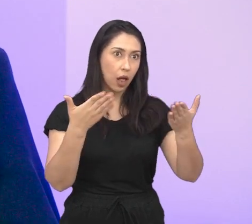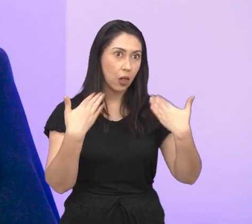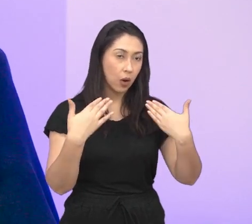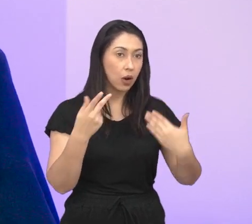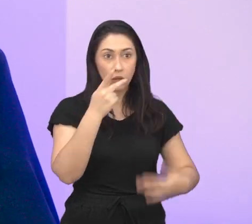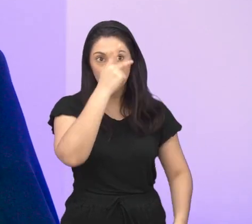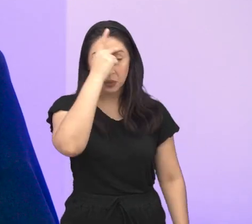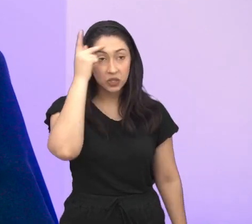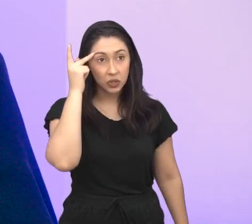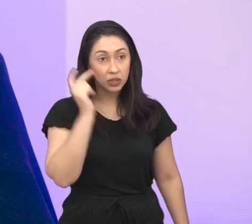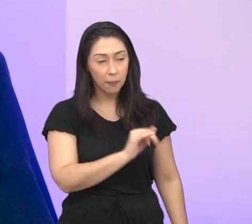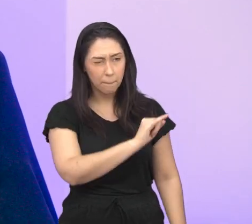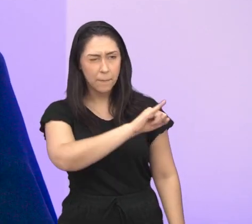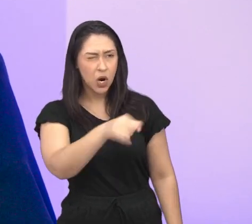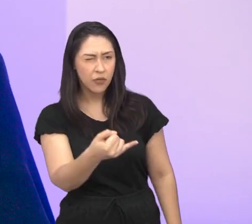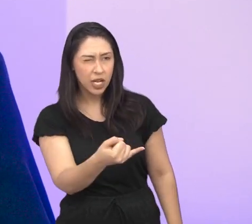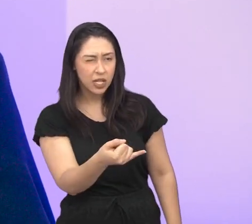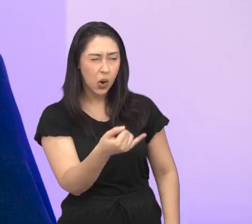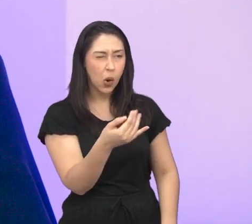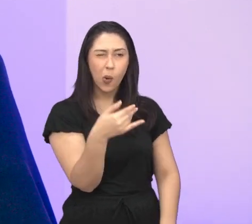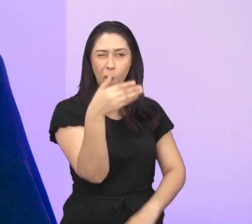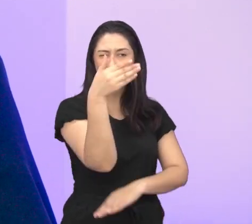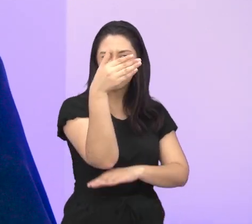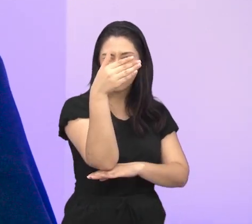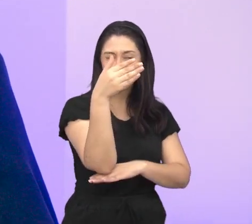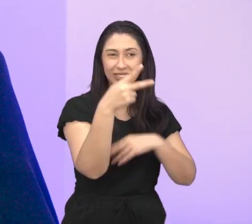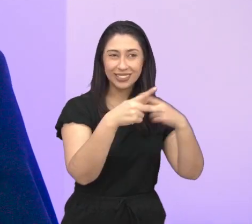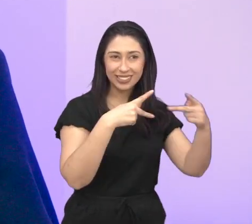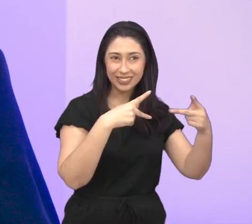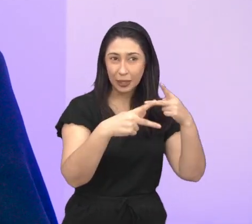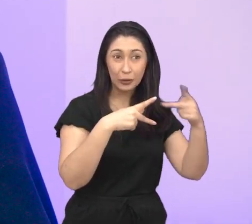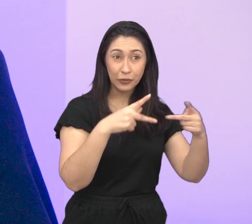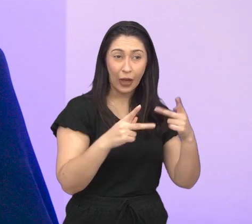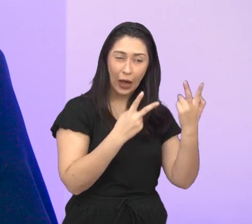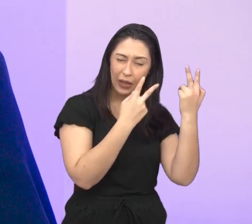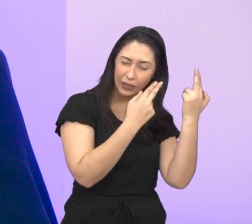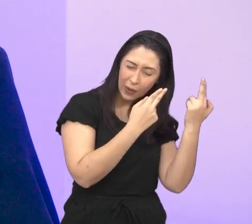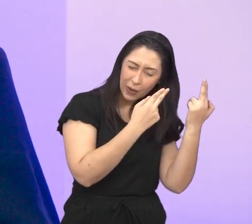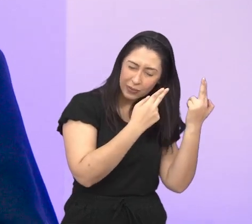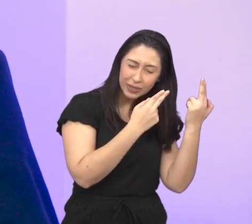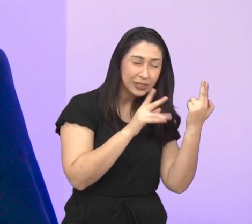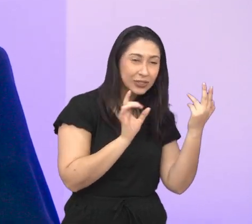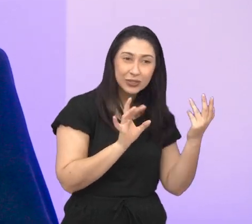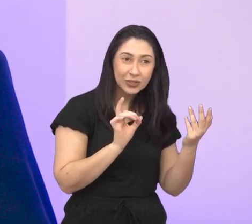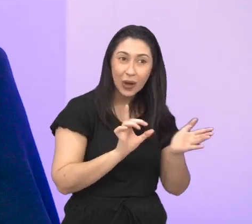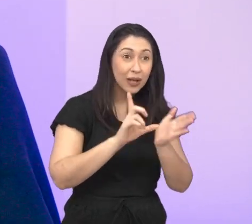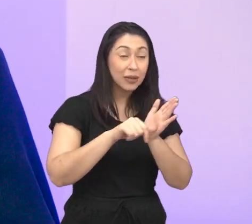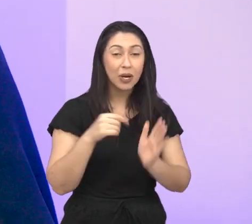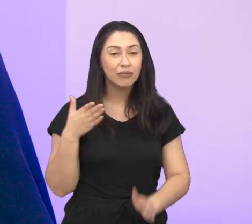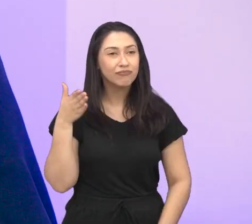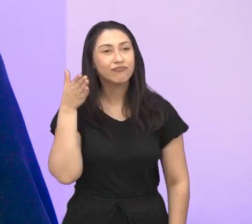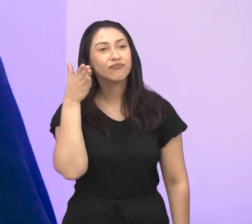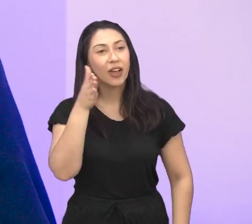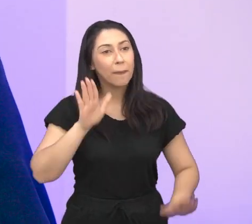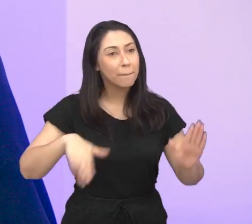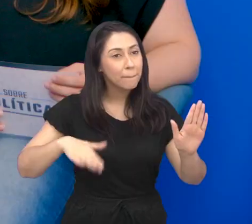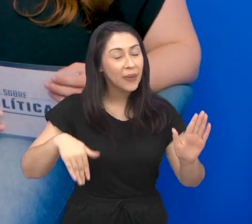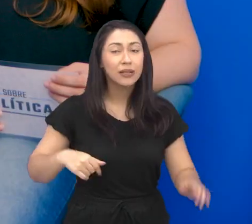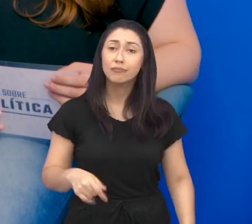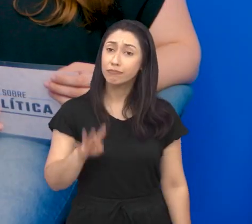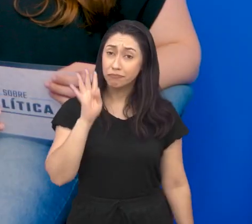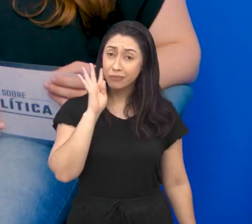acabam usando São José dos Campos como uma cidade de parada, né, para dormir e seguir viagem no dia seguinte.